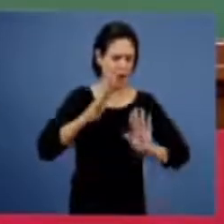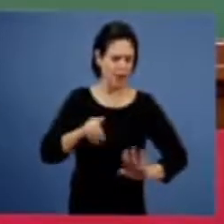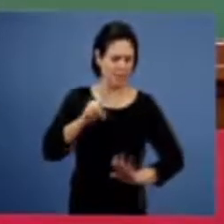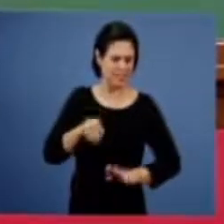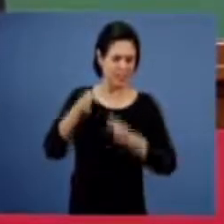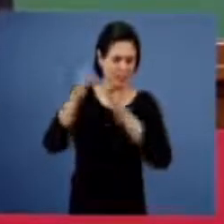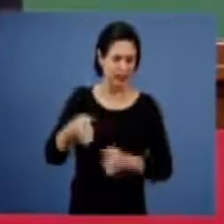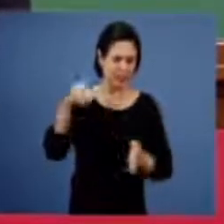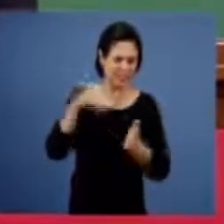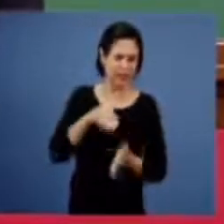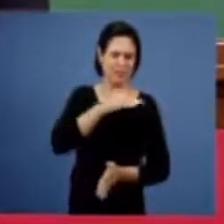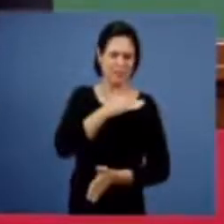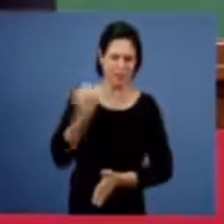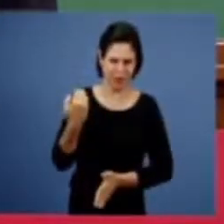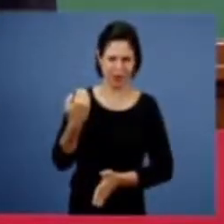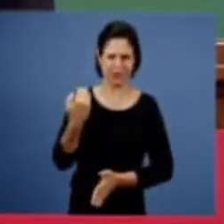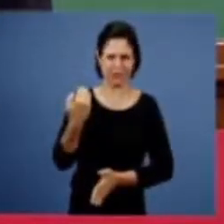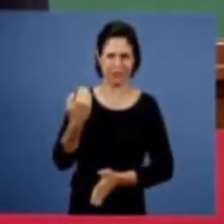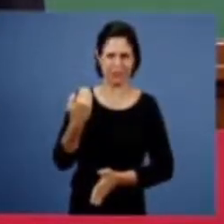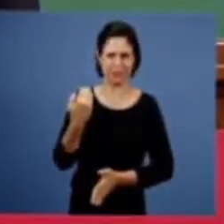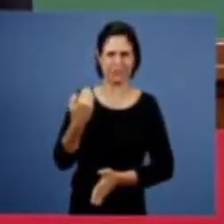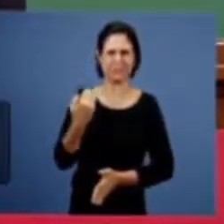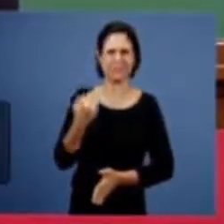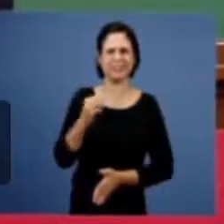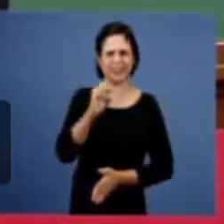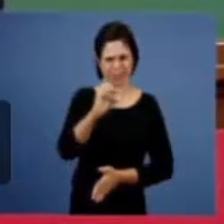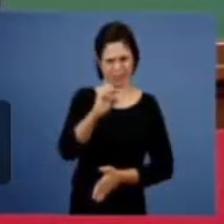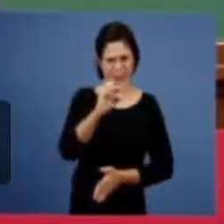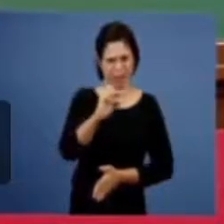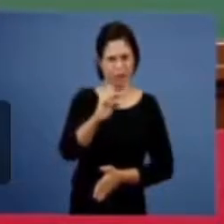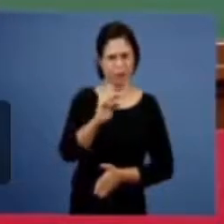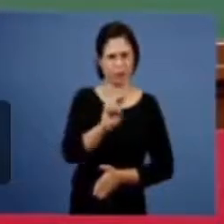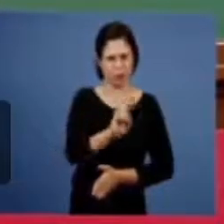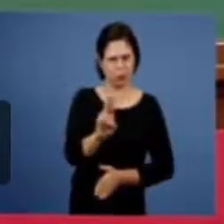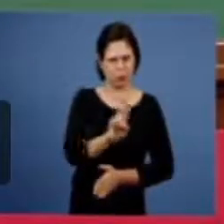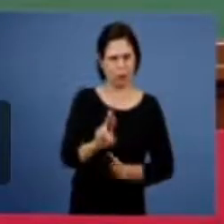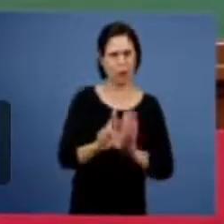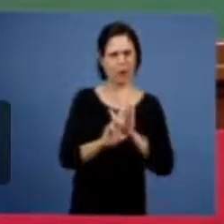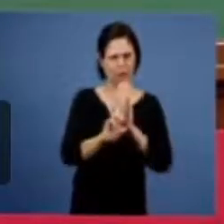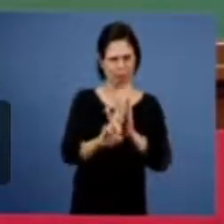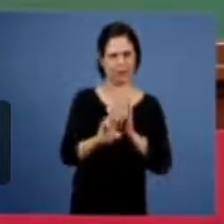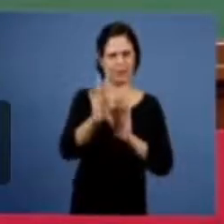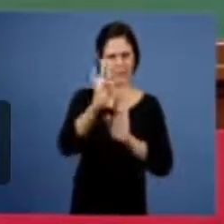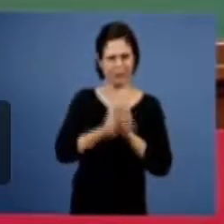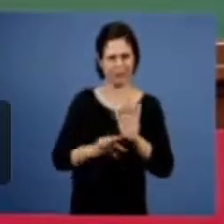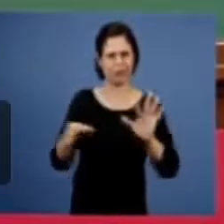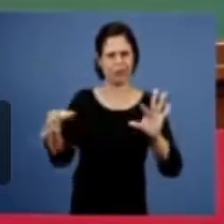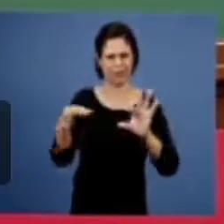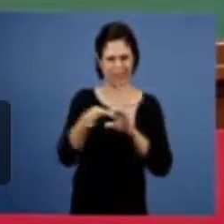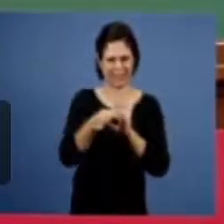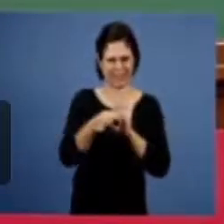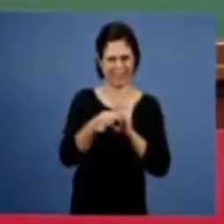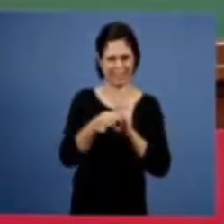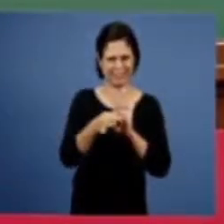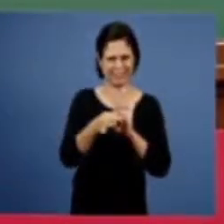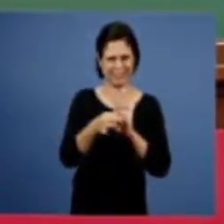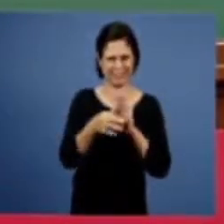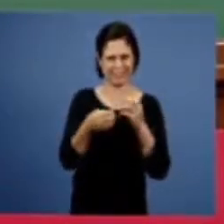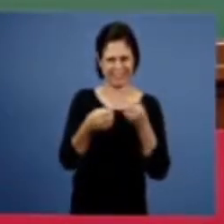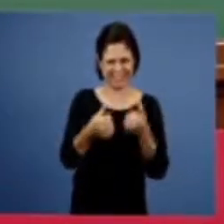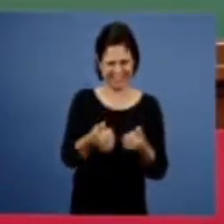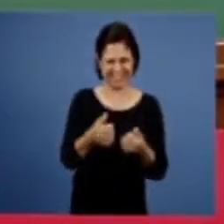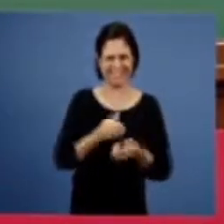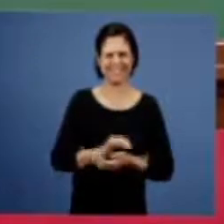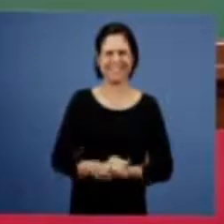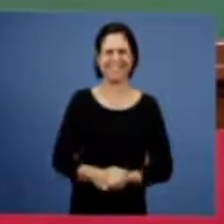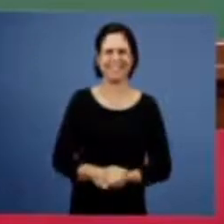aqui nominalmente as sementes o que elas representam e os textos bíblicos que dão base para a